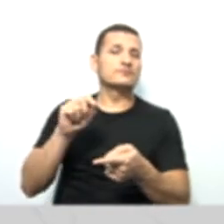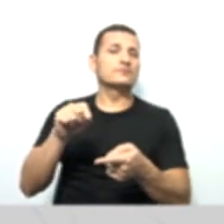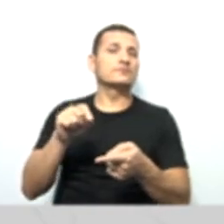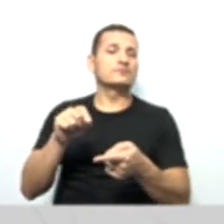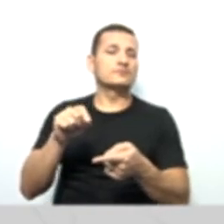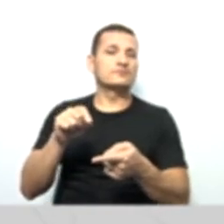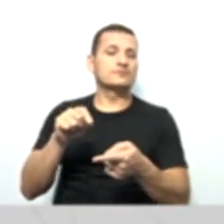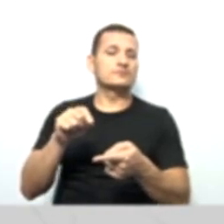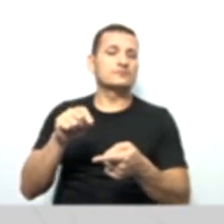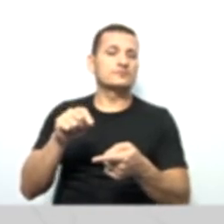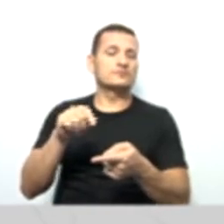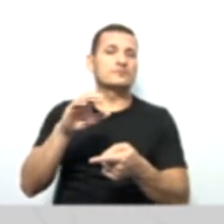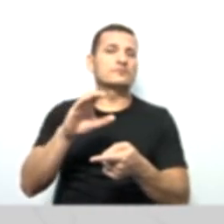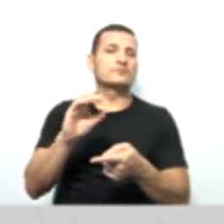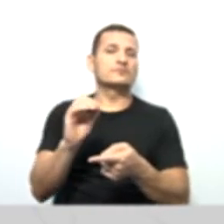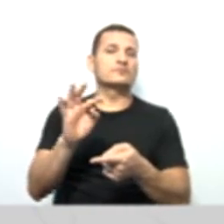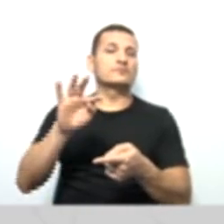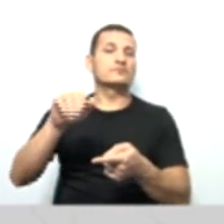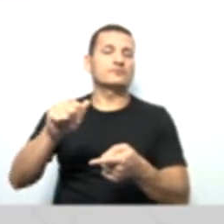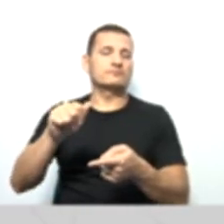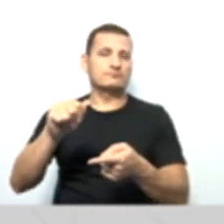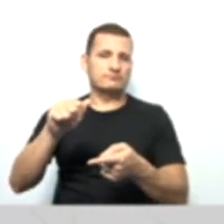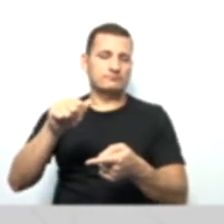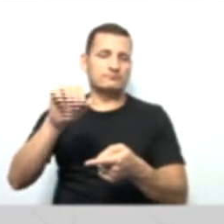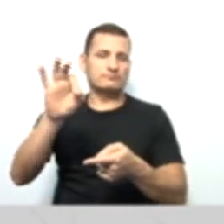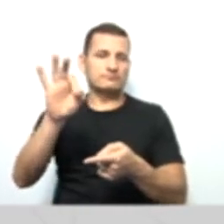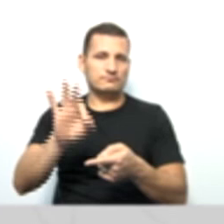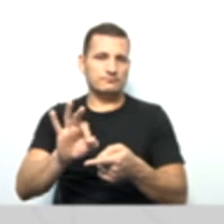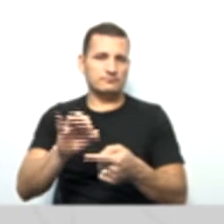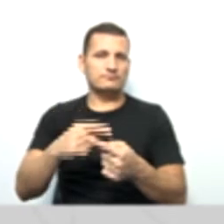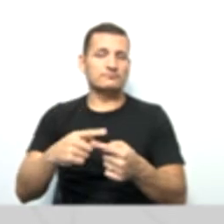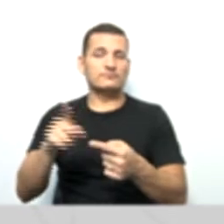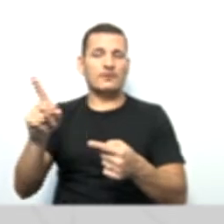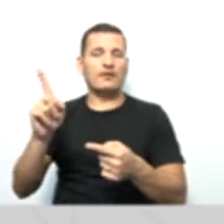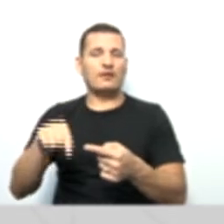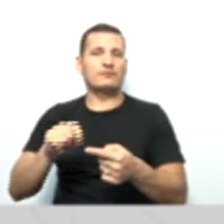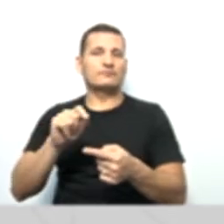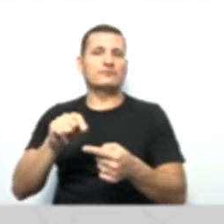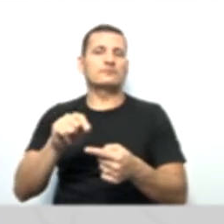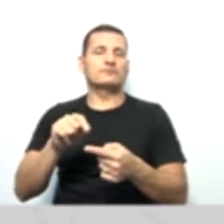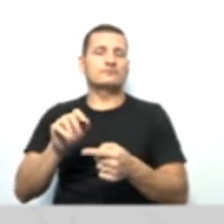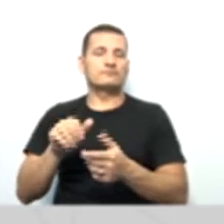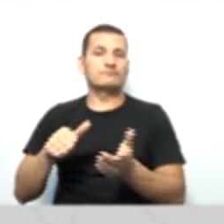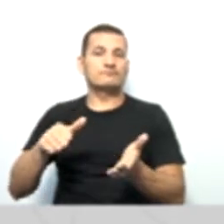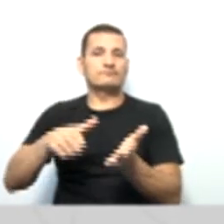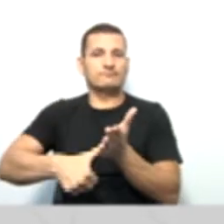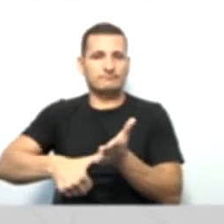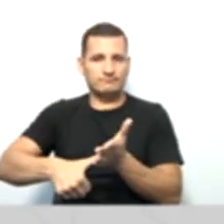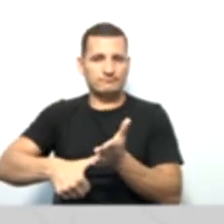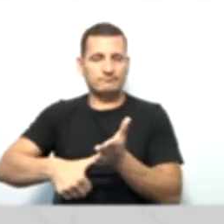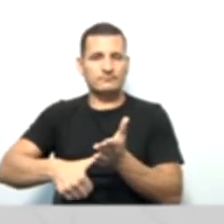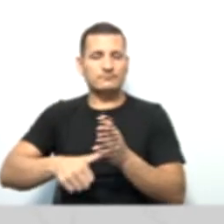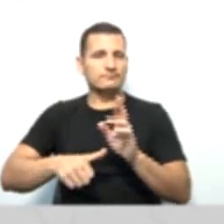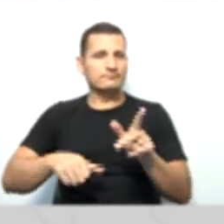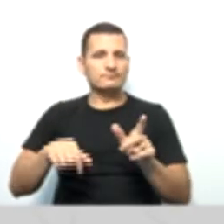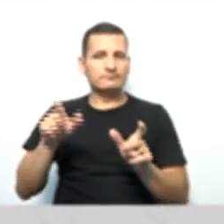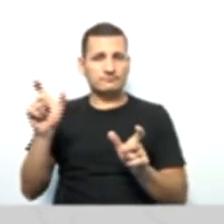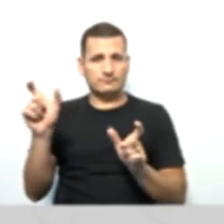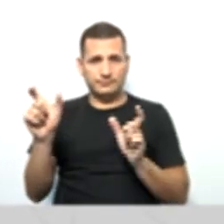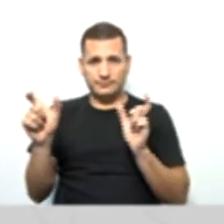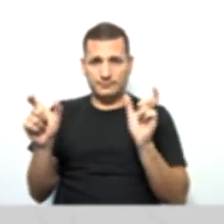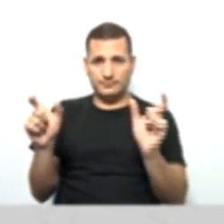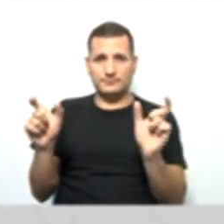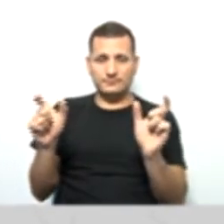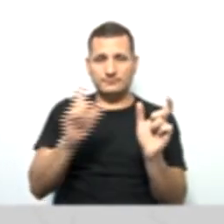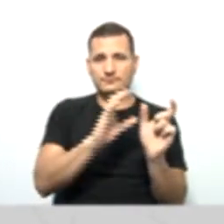recebem cotas, né? Porque eles se tornam um cooperado. Então, é diferente aí os termos da